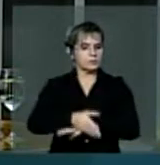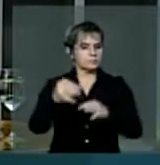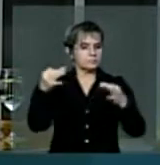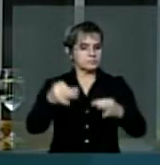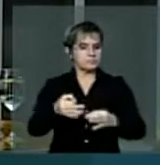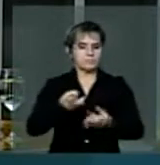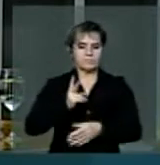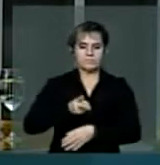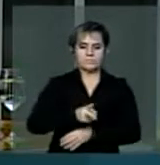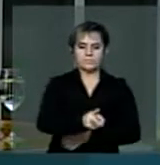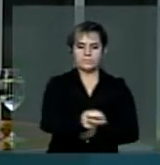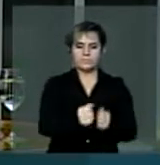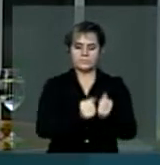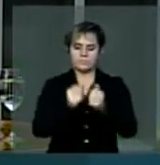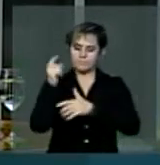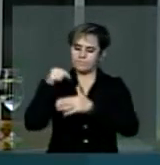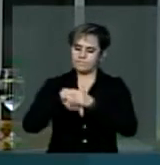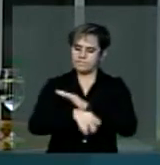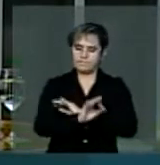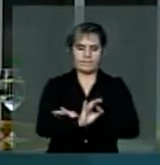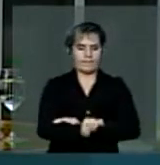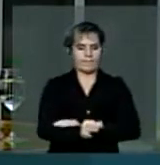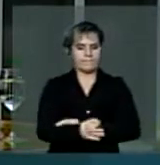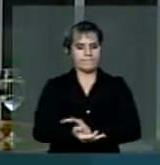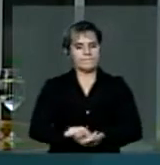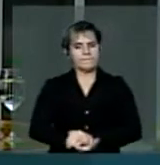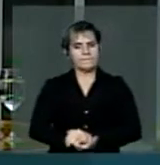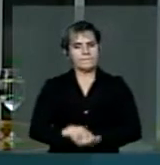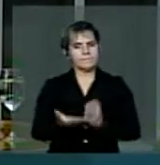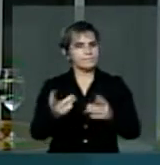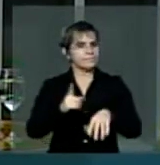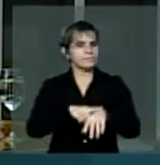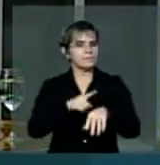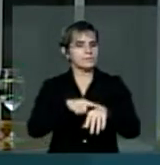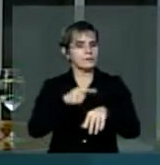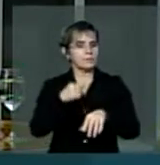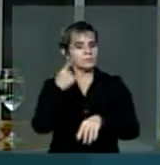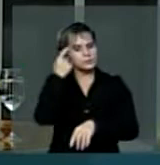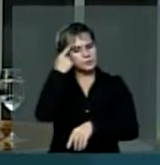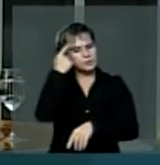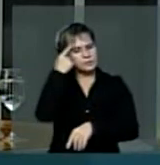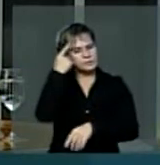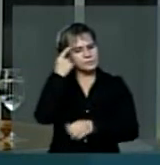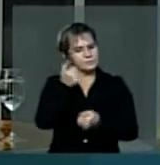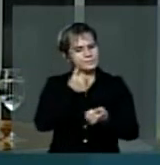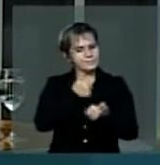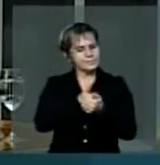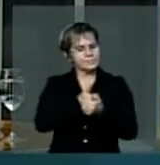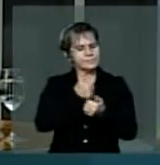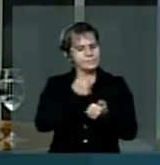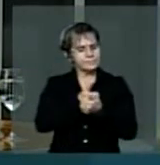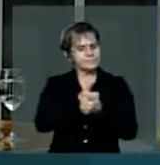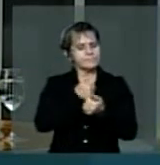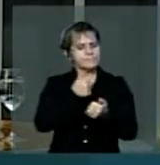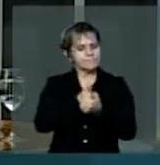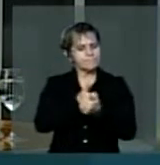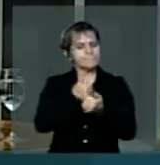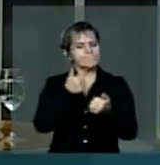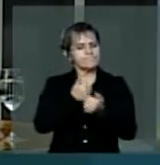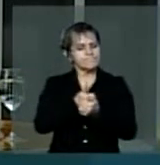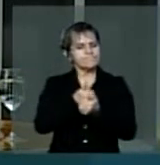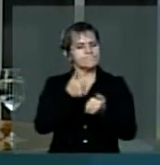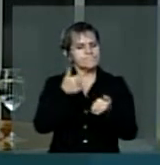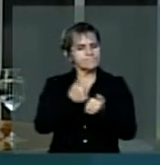permanente e profunda. É tempo de fazermos uma profunda, consistente e